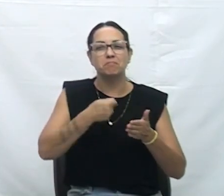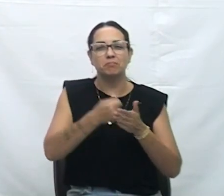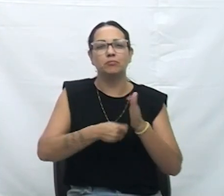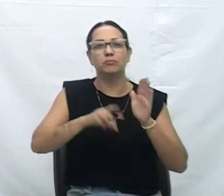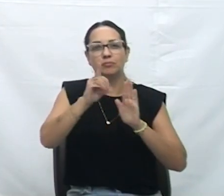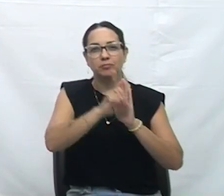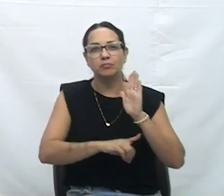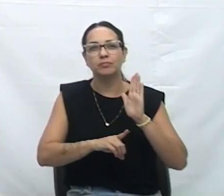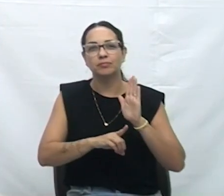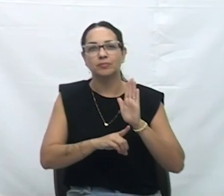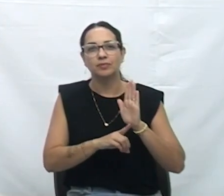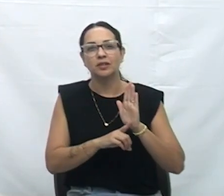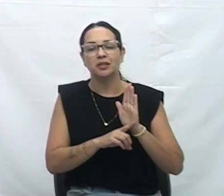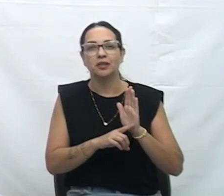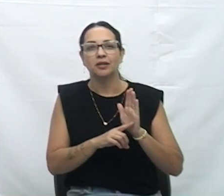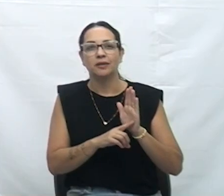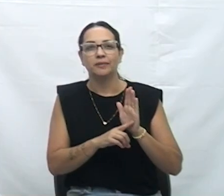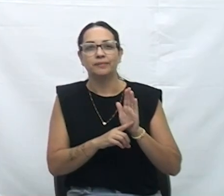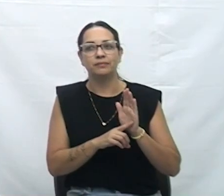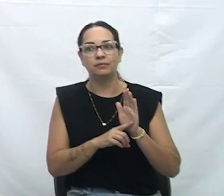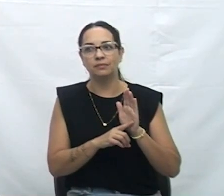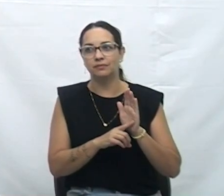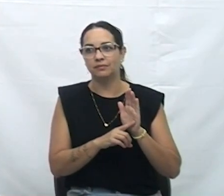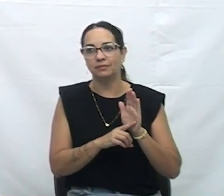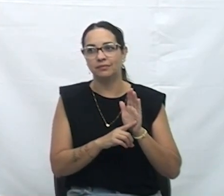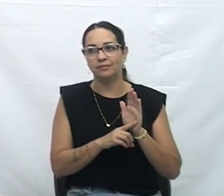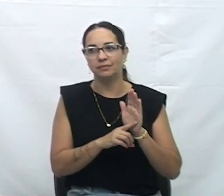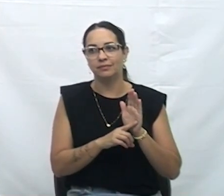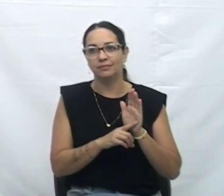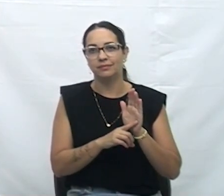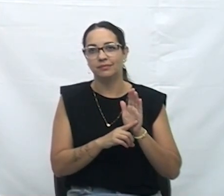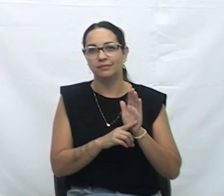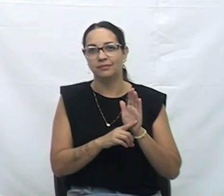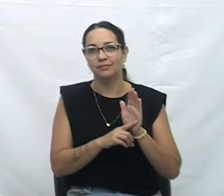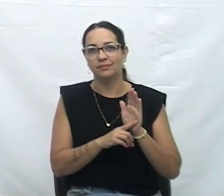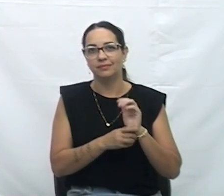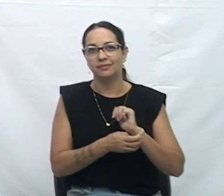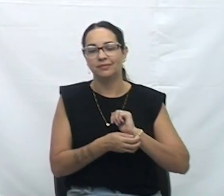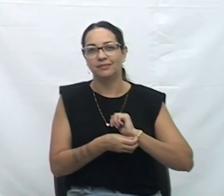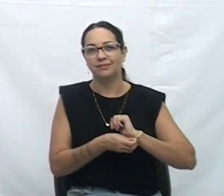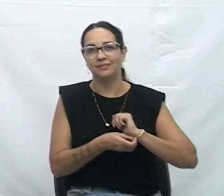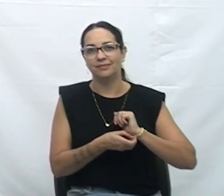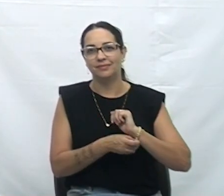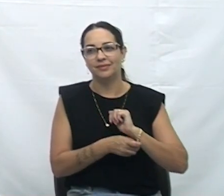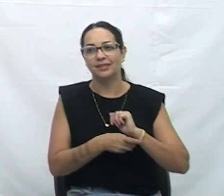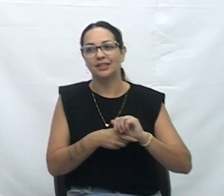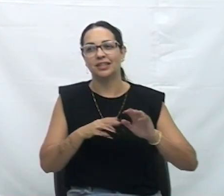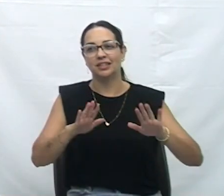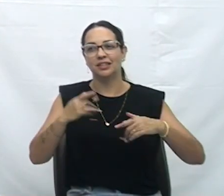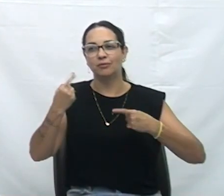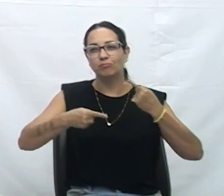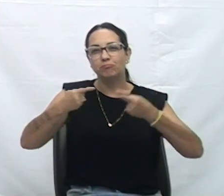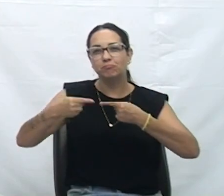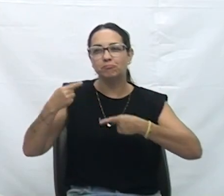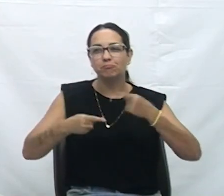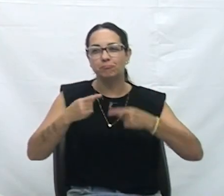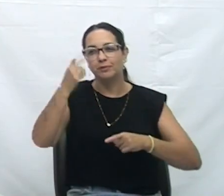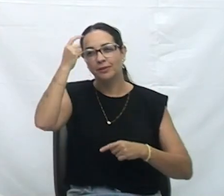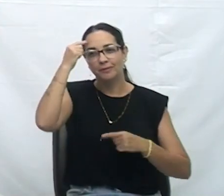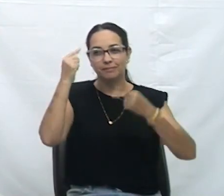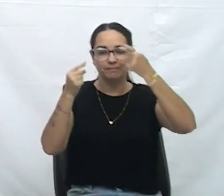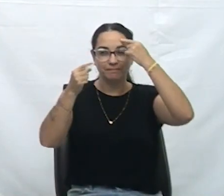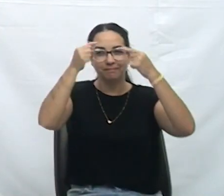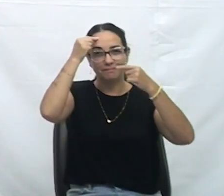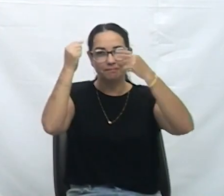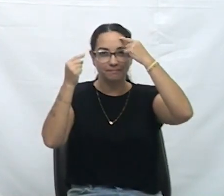interpretar que a polarização e que, essencialmente, a disputa de ideias é